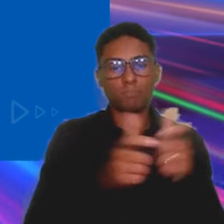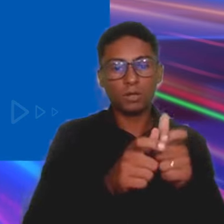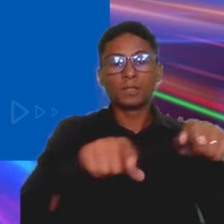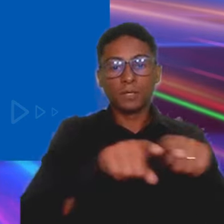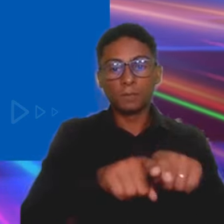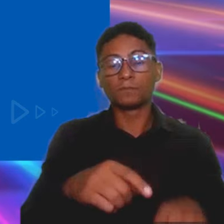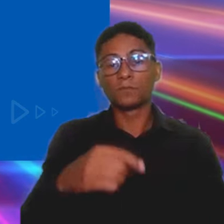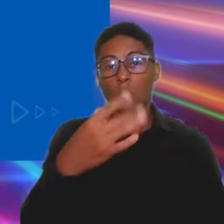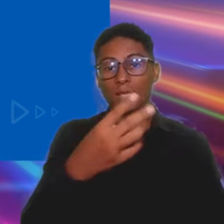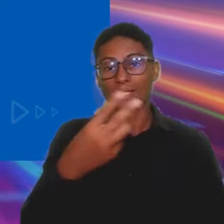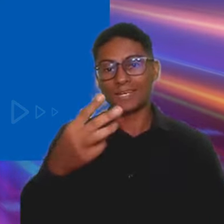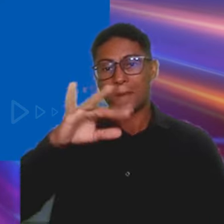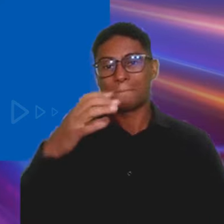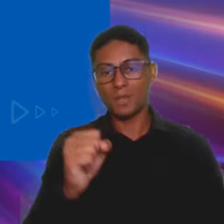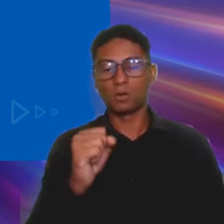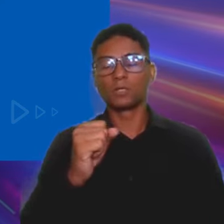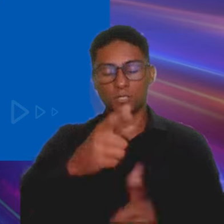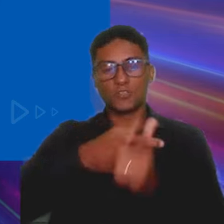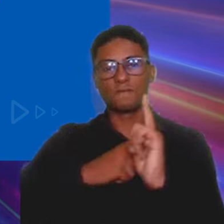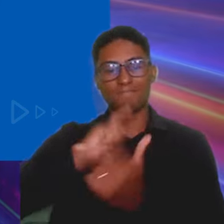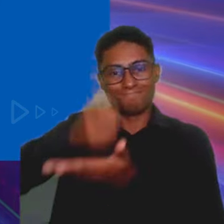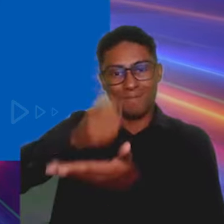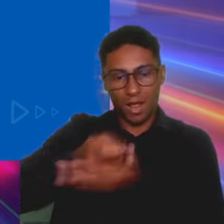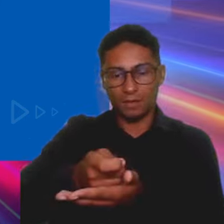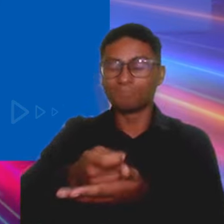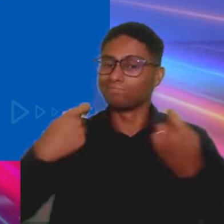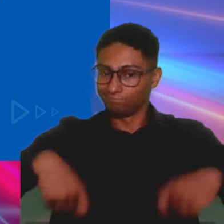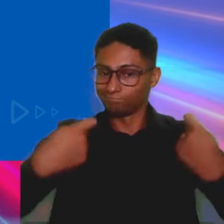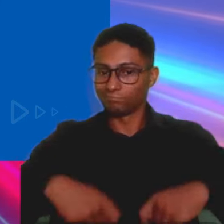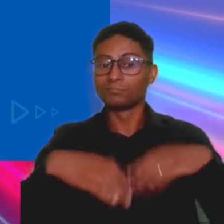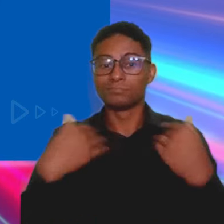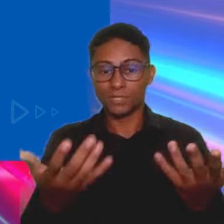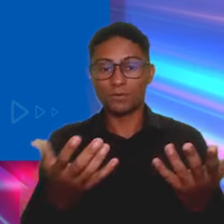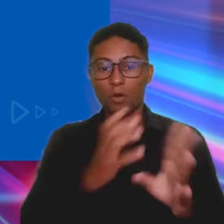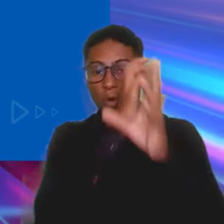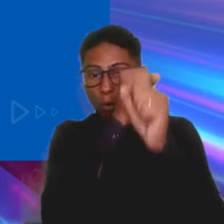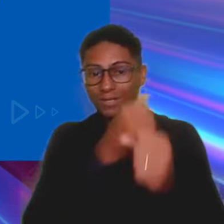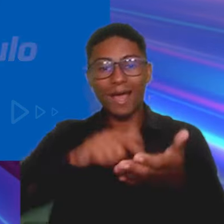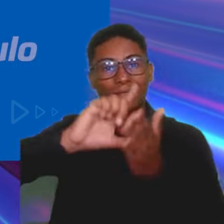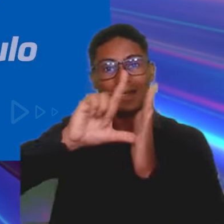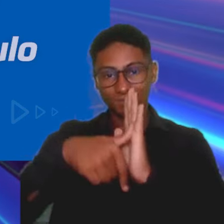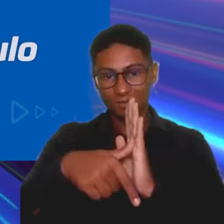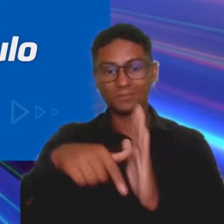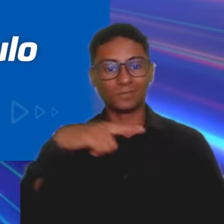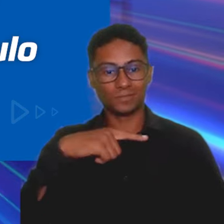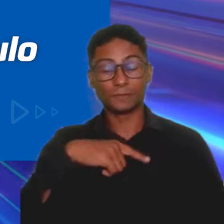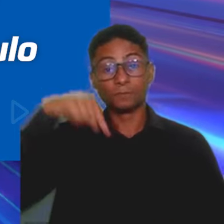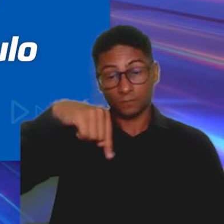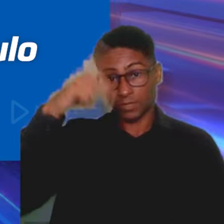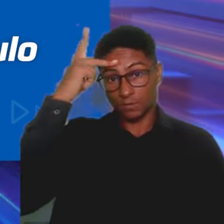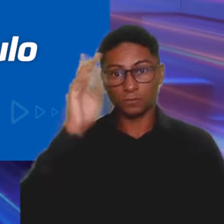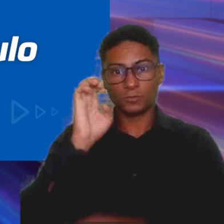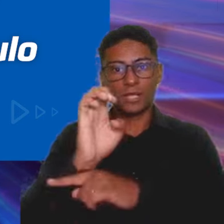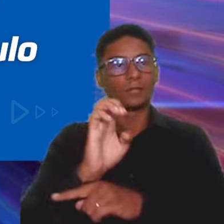milhões de dívidas, o que dá uma média de 6,9 contas atrasadas por CNPJ no Brasil. O Estado de São Paulo